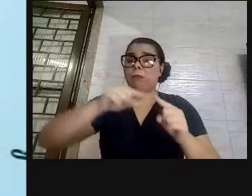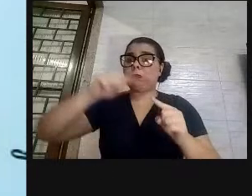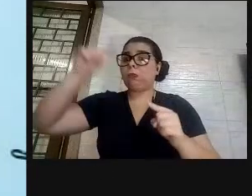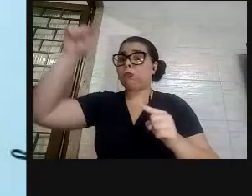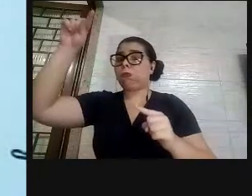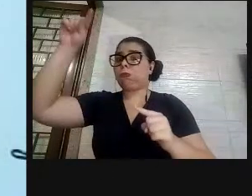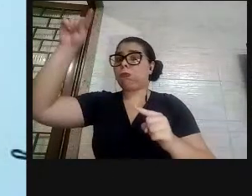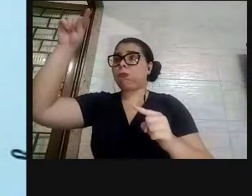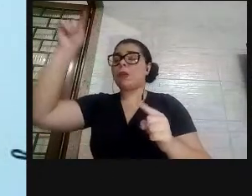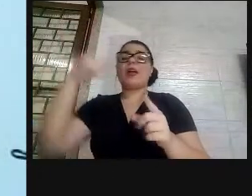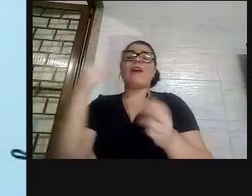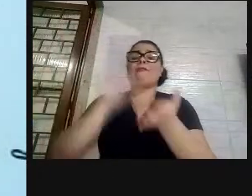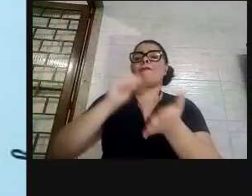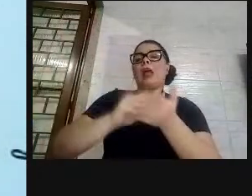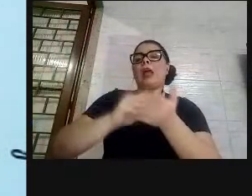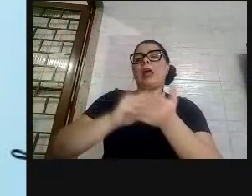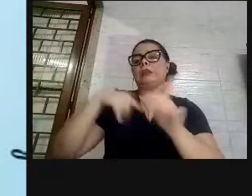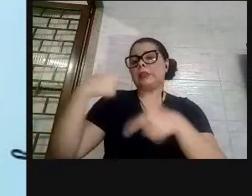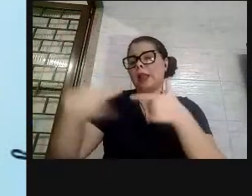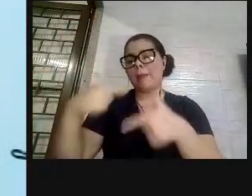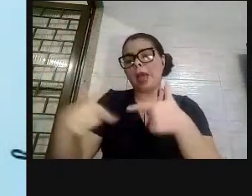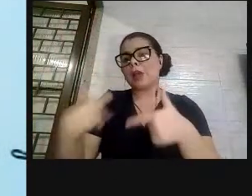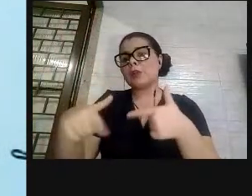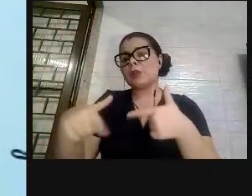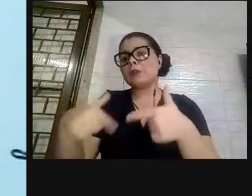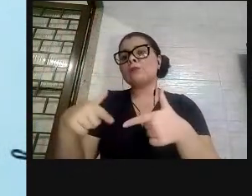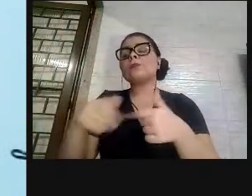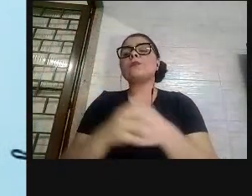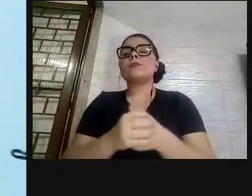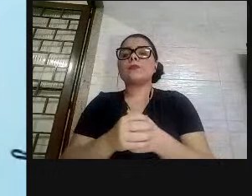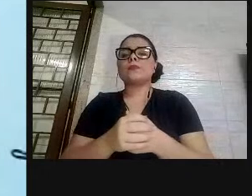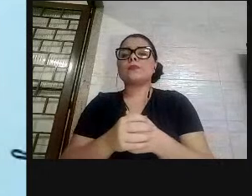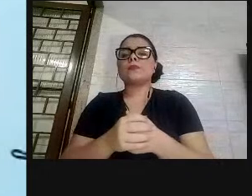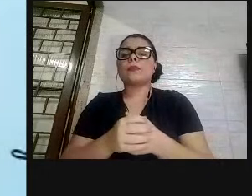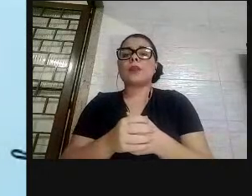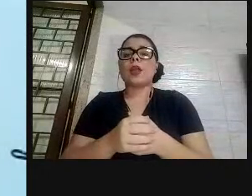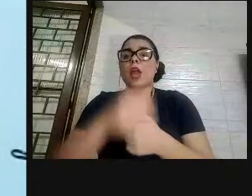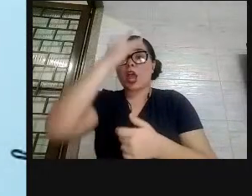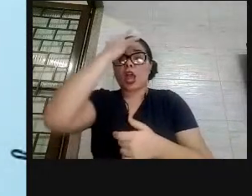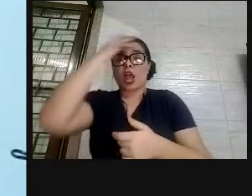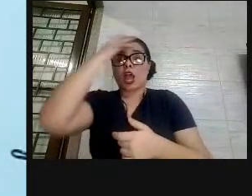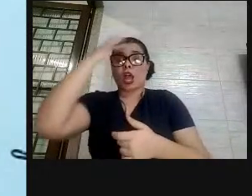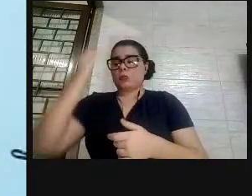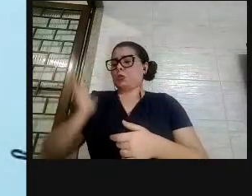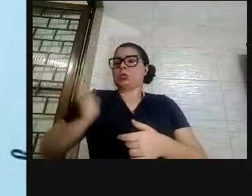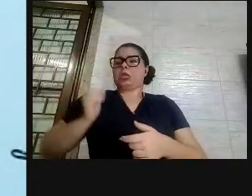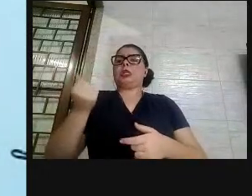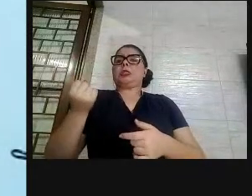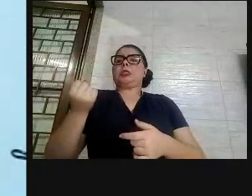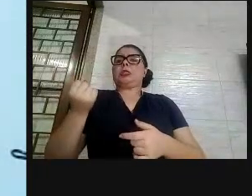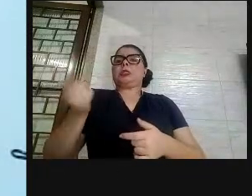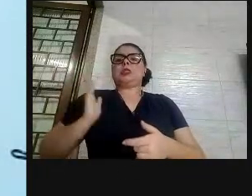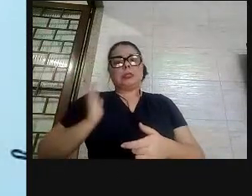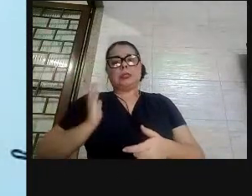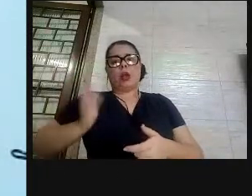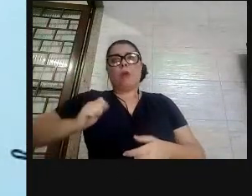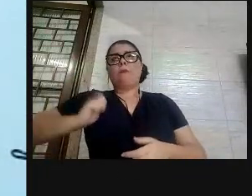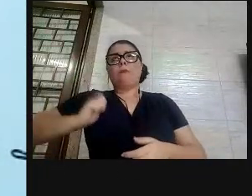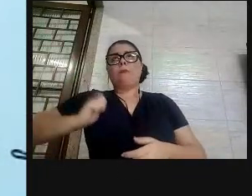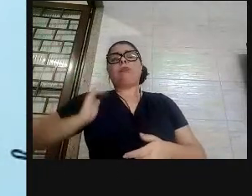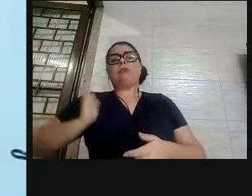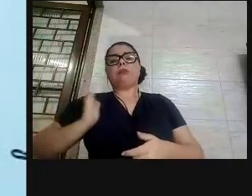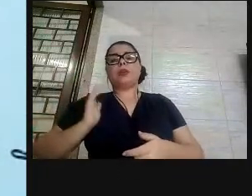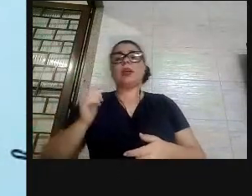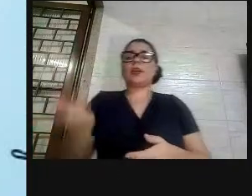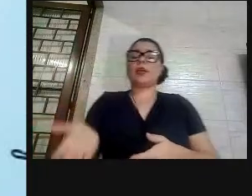aprofundar, porque houve demissões, houve quem era rico no Brasil ficou mais rico com a pandemia, quem era, quem